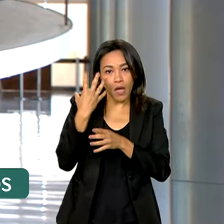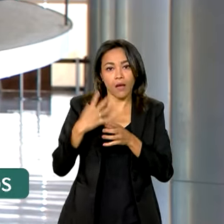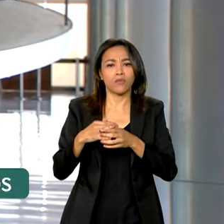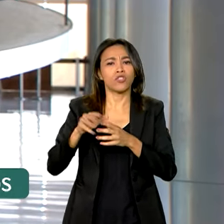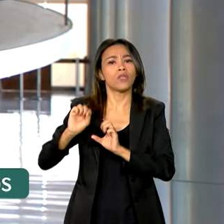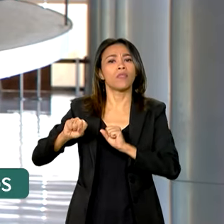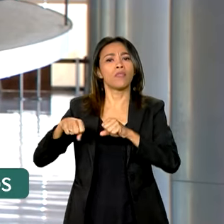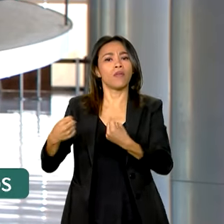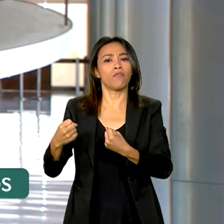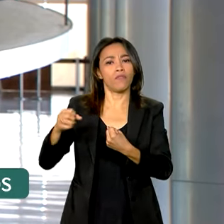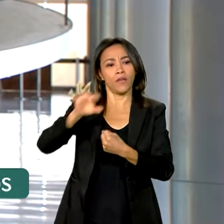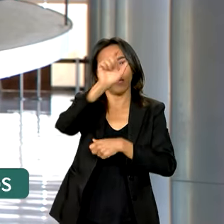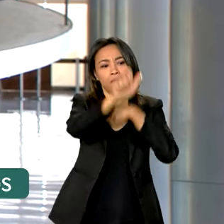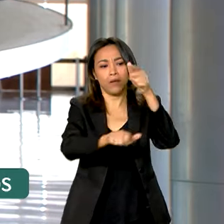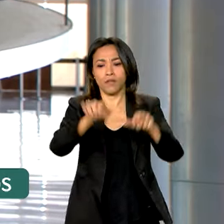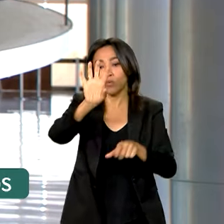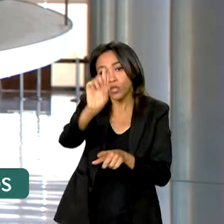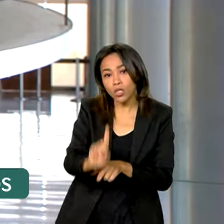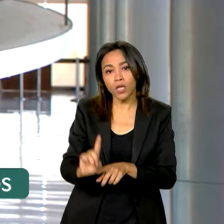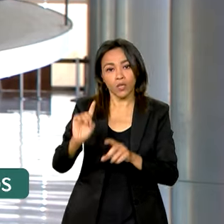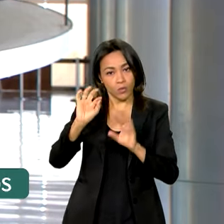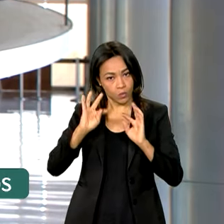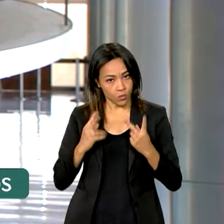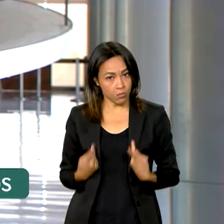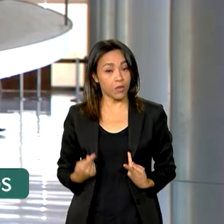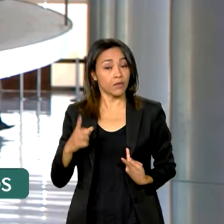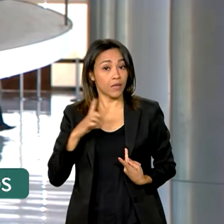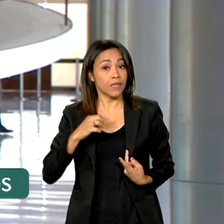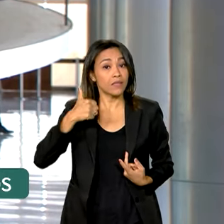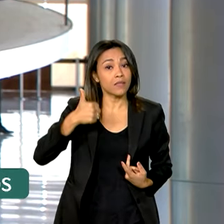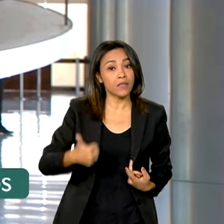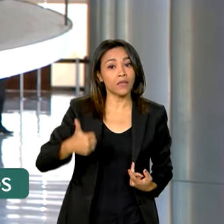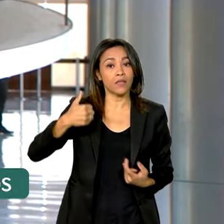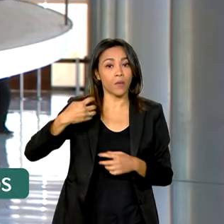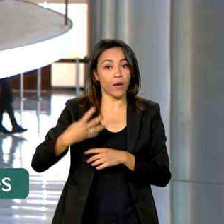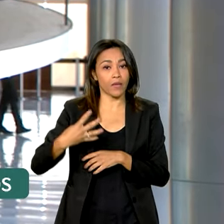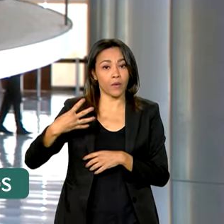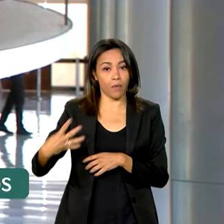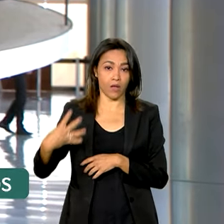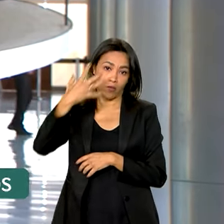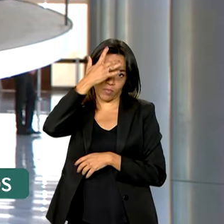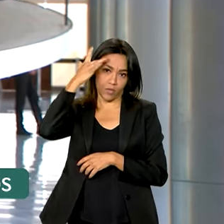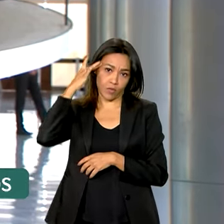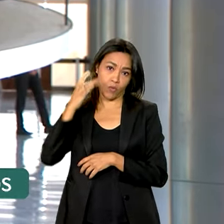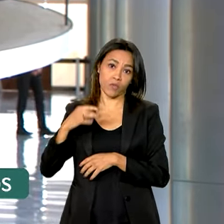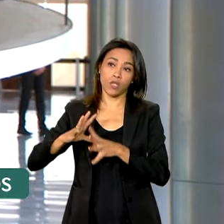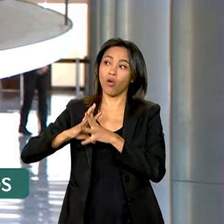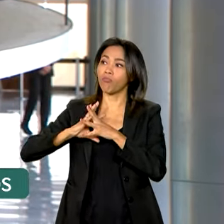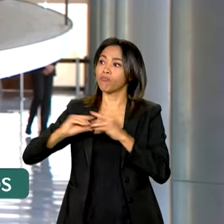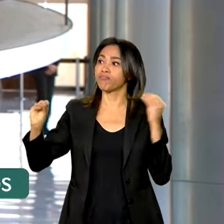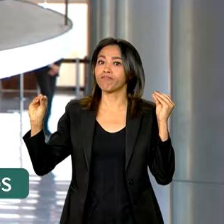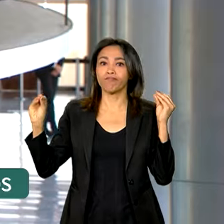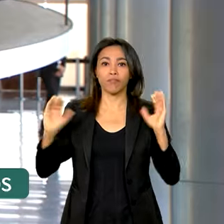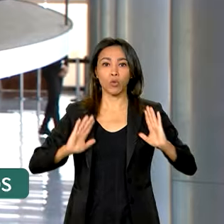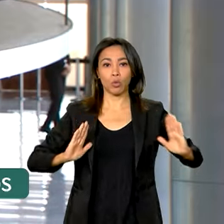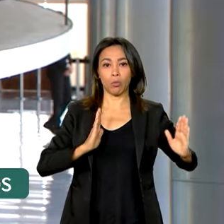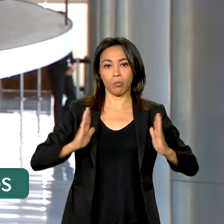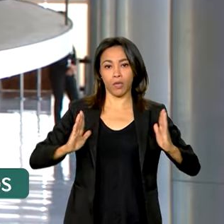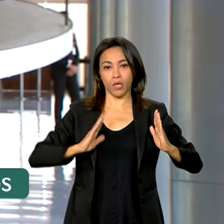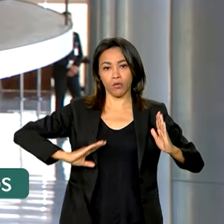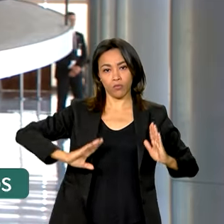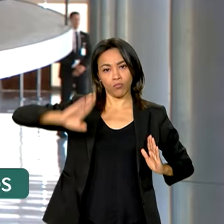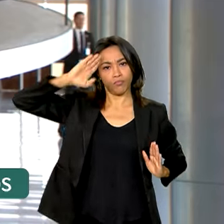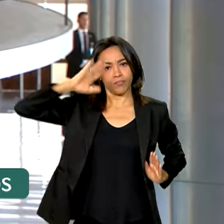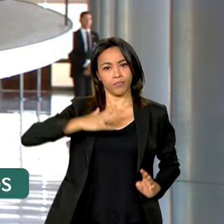de defesa dos direitos humanos, ainda existem 144 pessoas desaparecidas do período da ditadura